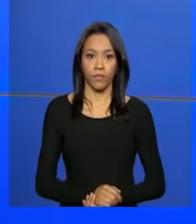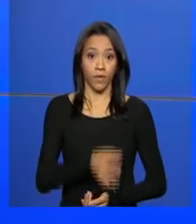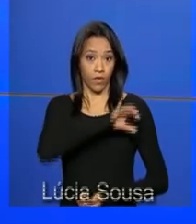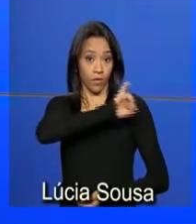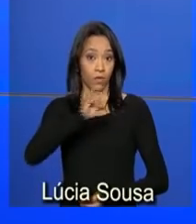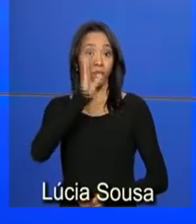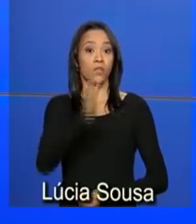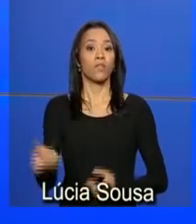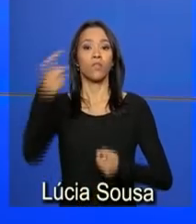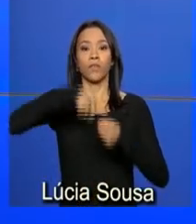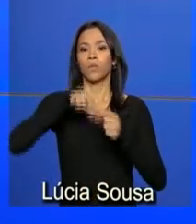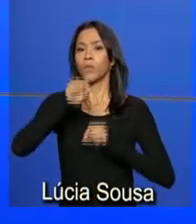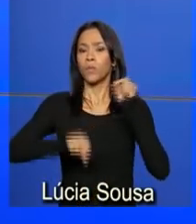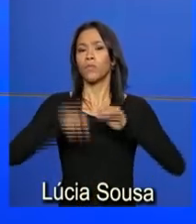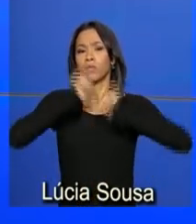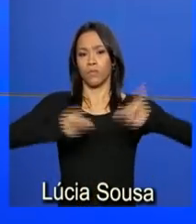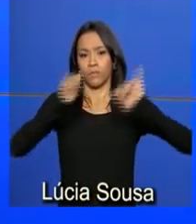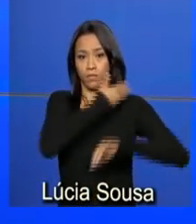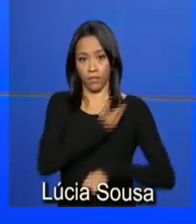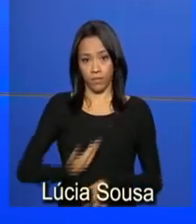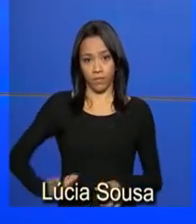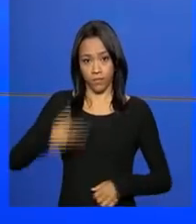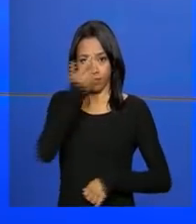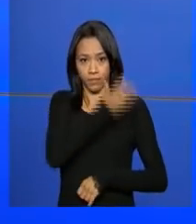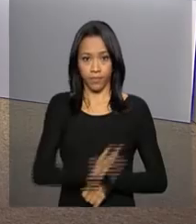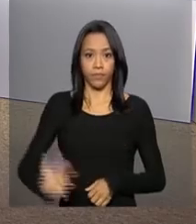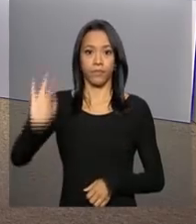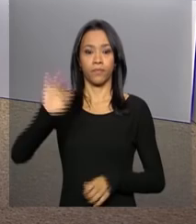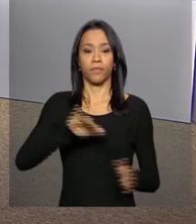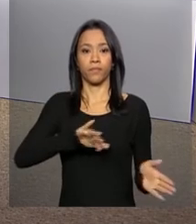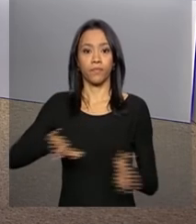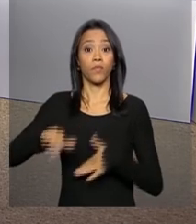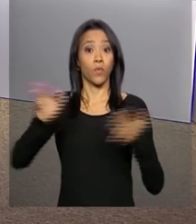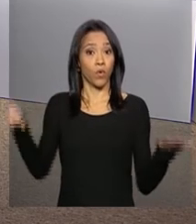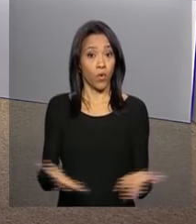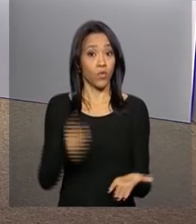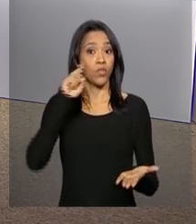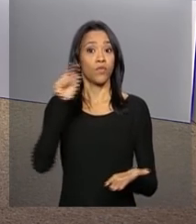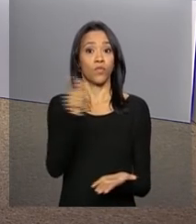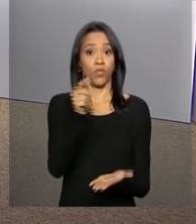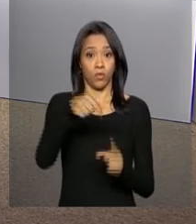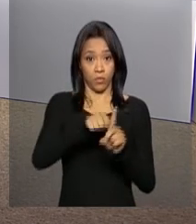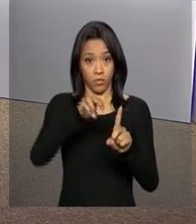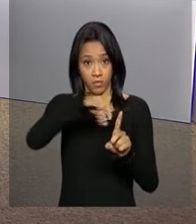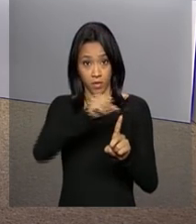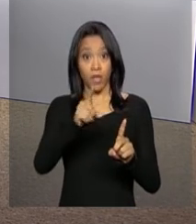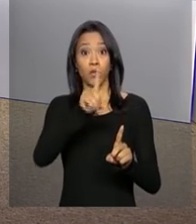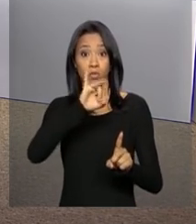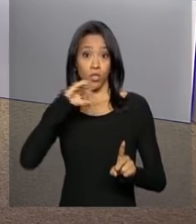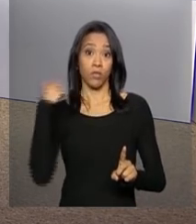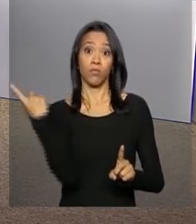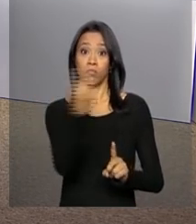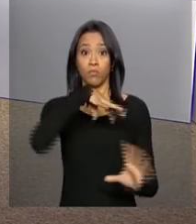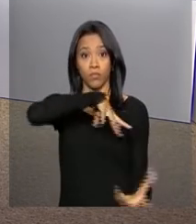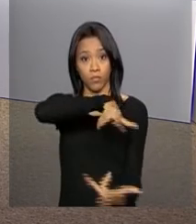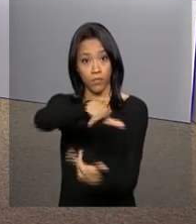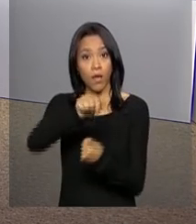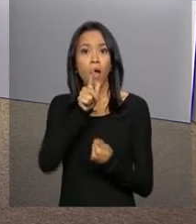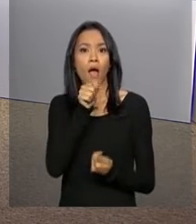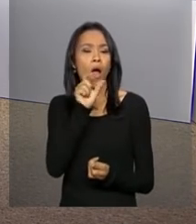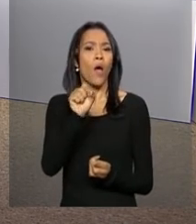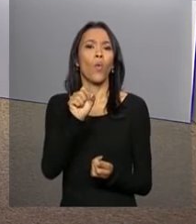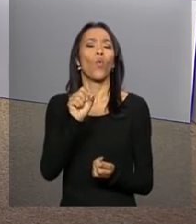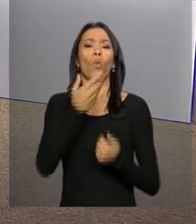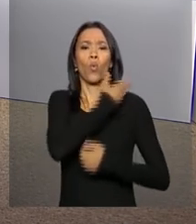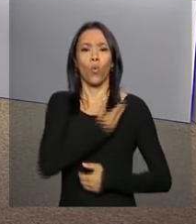Olá, estamos de volta com as últimas notícias do governo federal. Hoje, 22 de março, é o Dia Mundial da Água. Para marcar a data, o